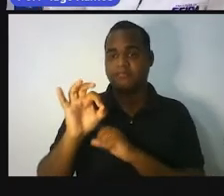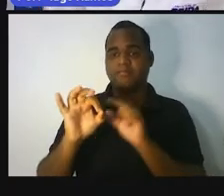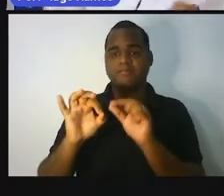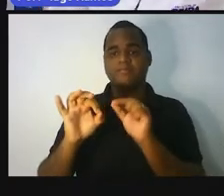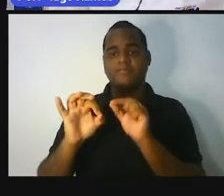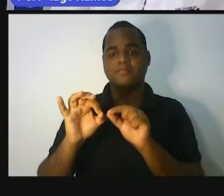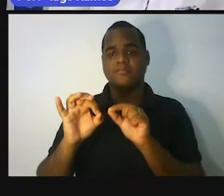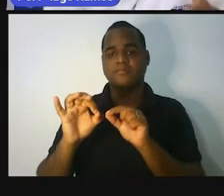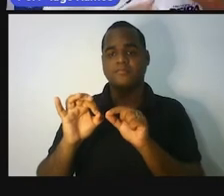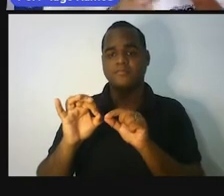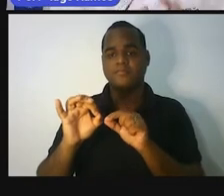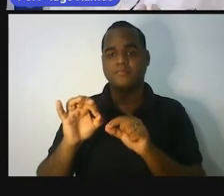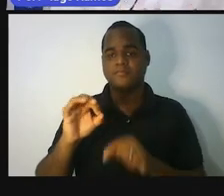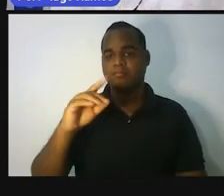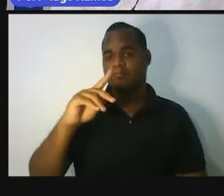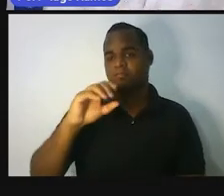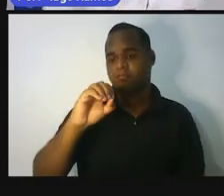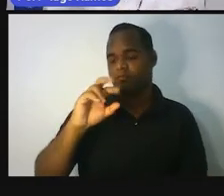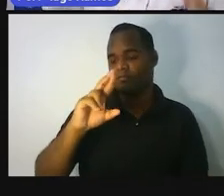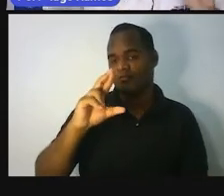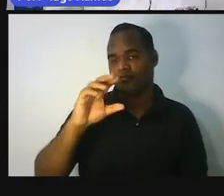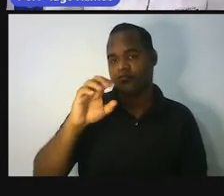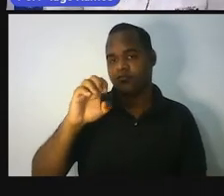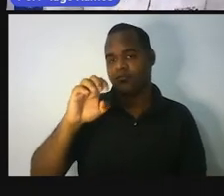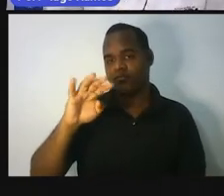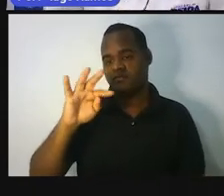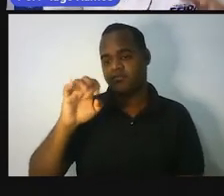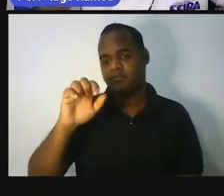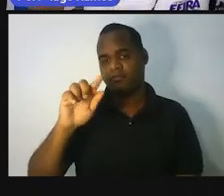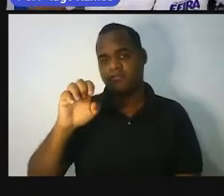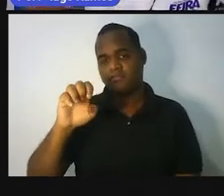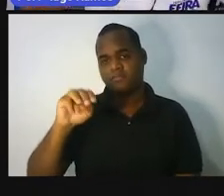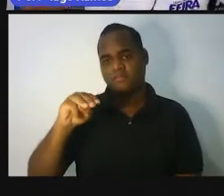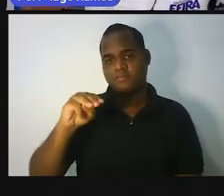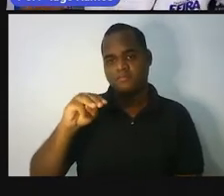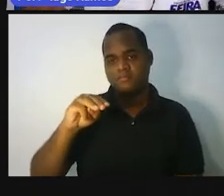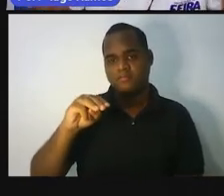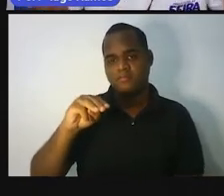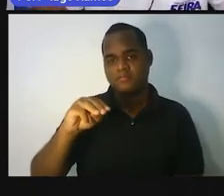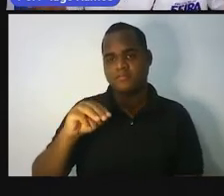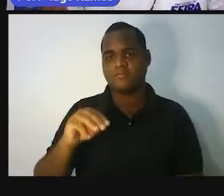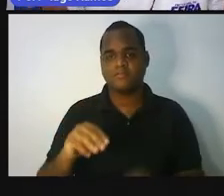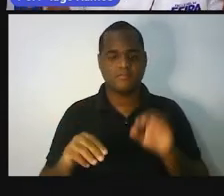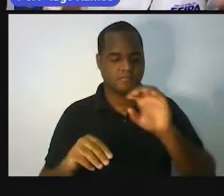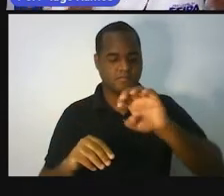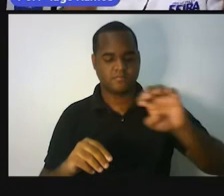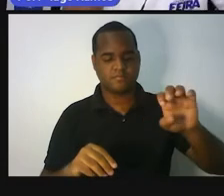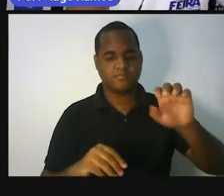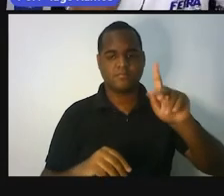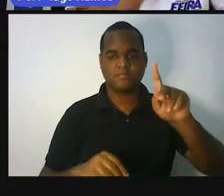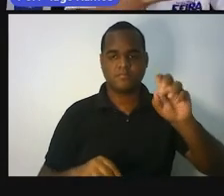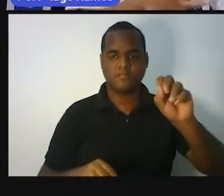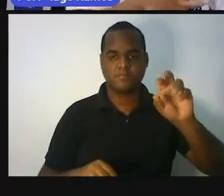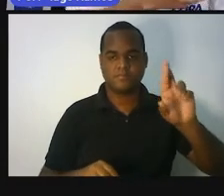palavra. Porcentagem. Divida ela em dois pedaços. Tá?